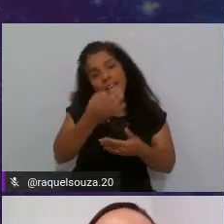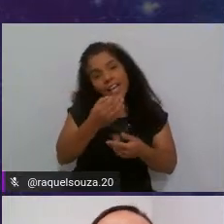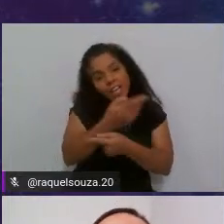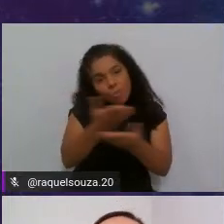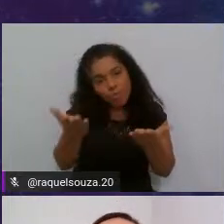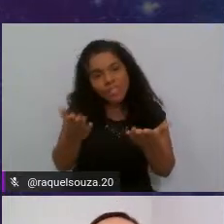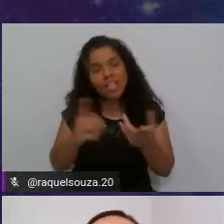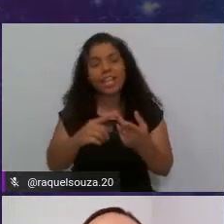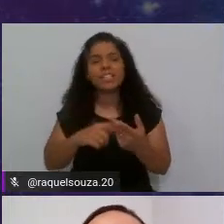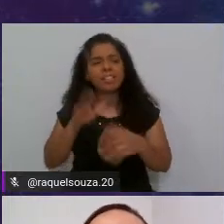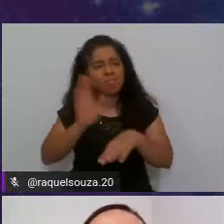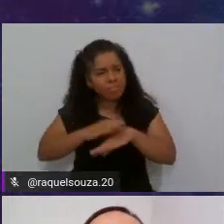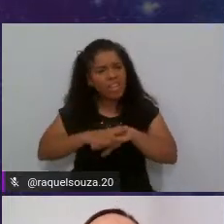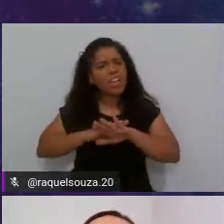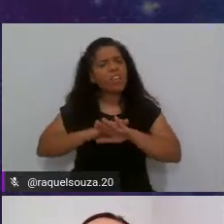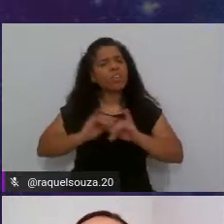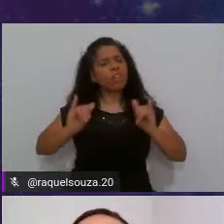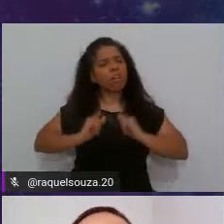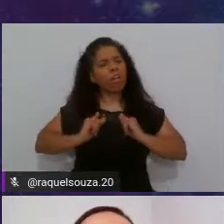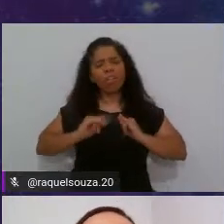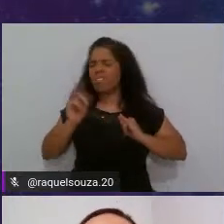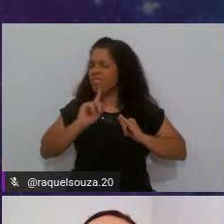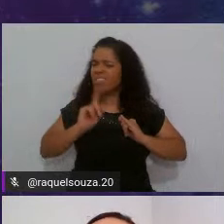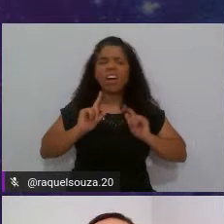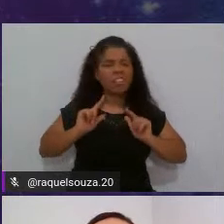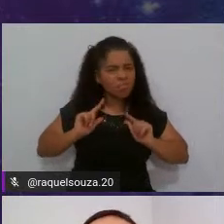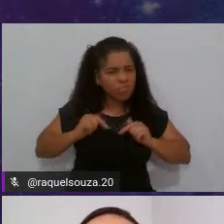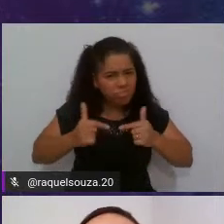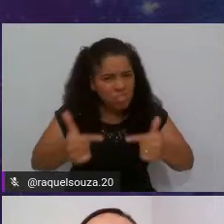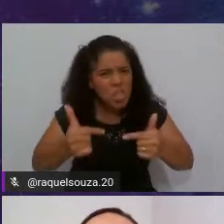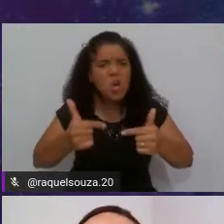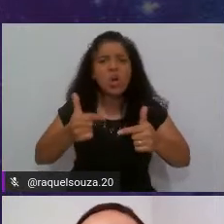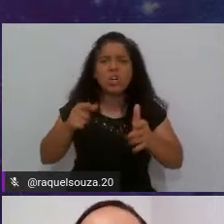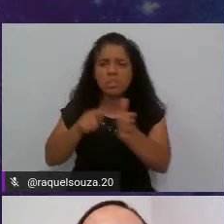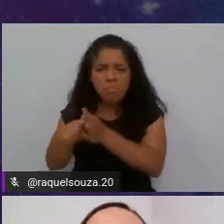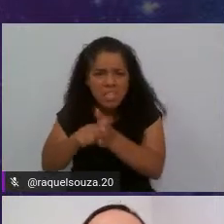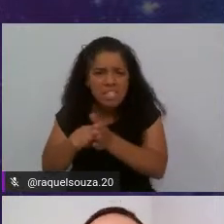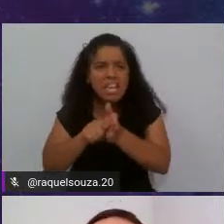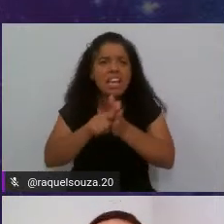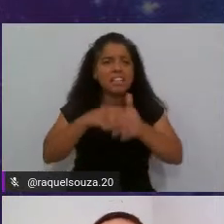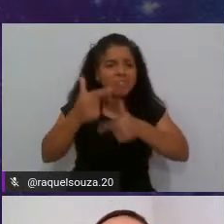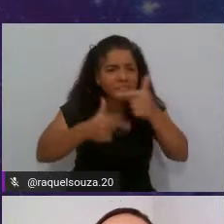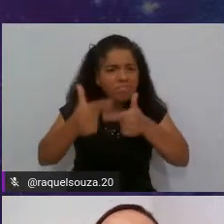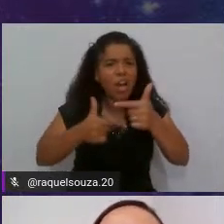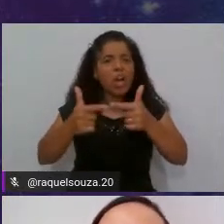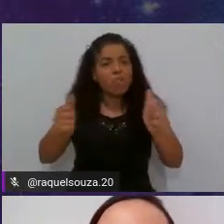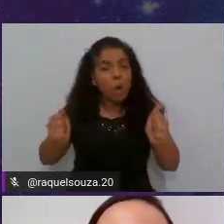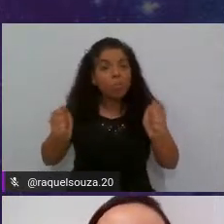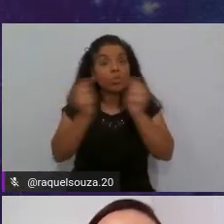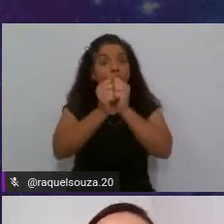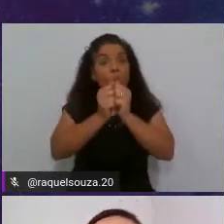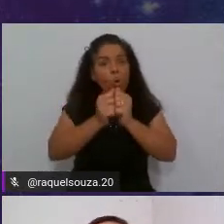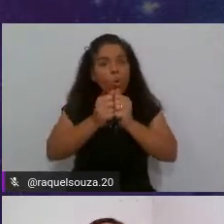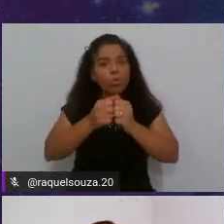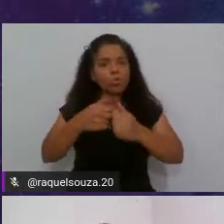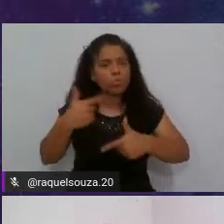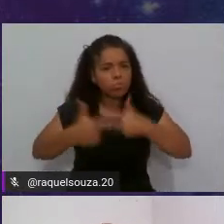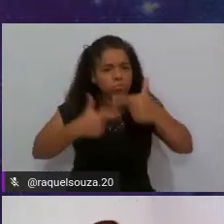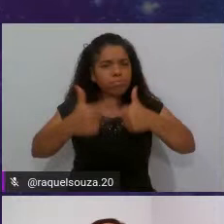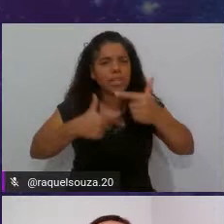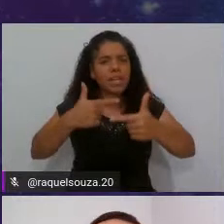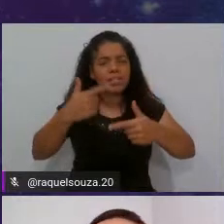corram atrás não desistam pesquisem vamos agregar vamos crescer juntos que vai dar certo